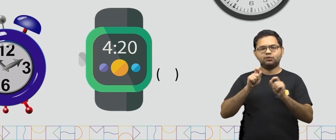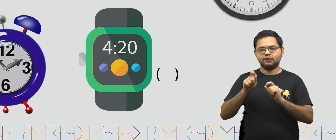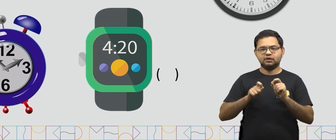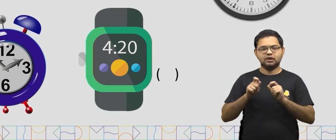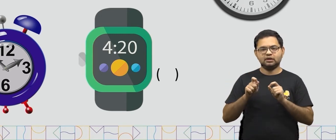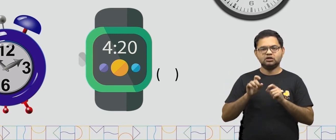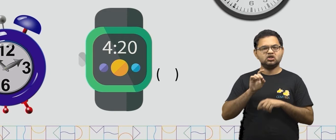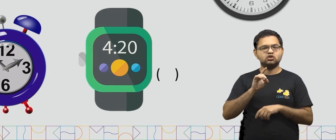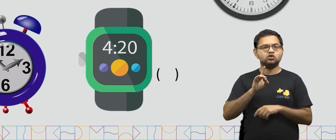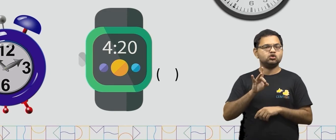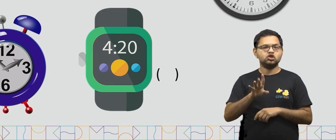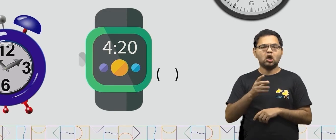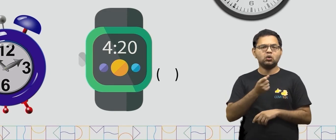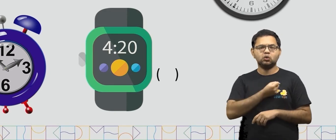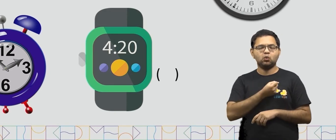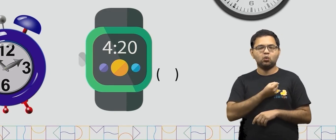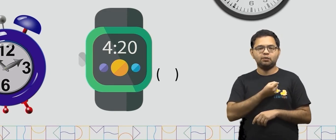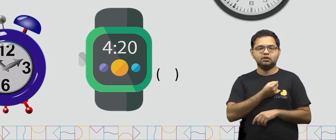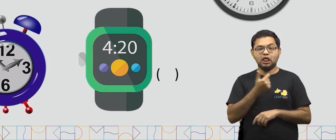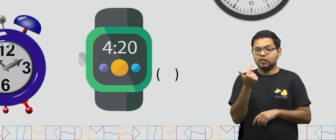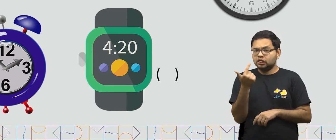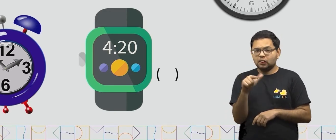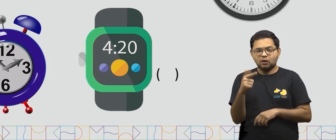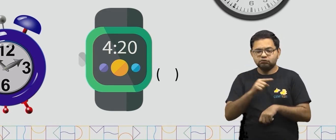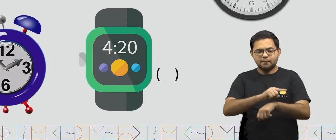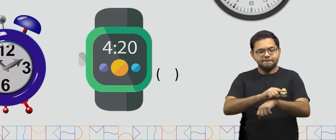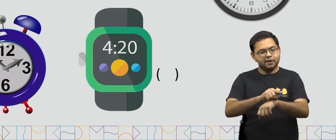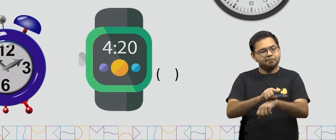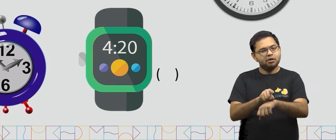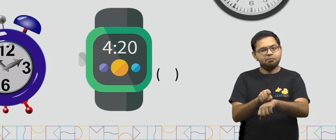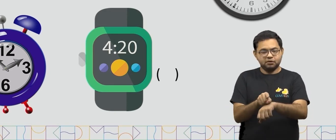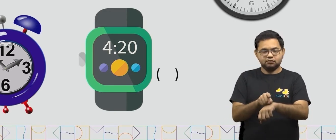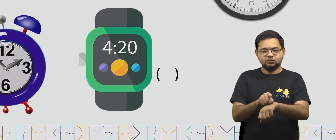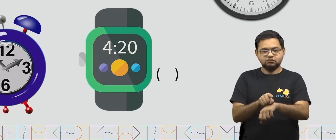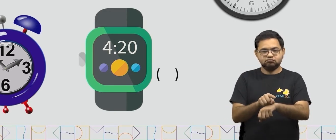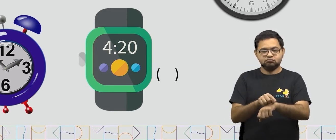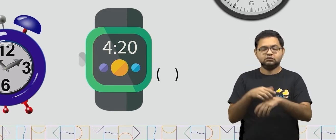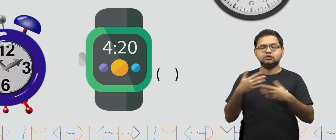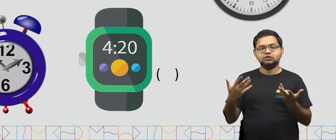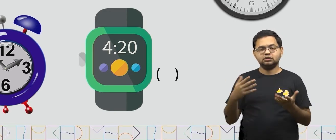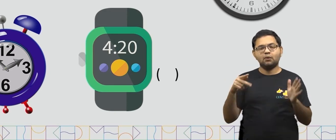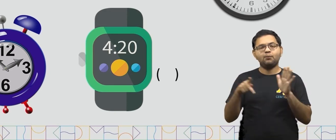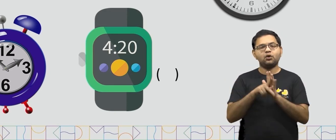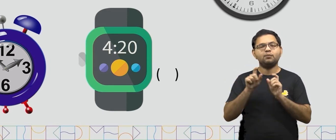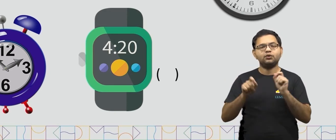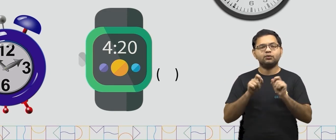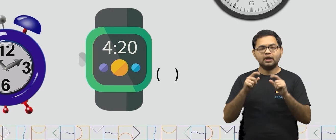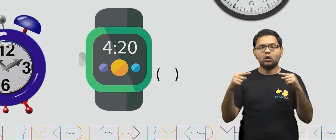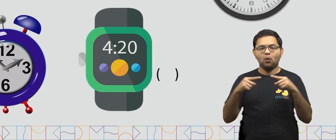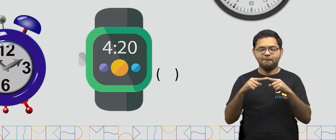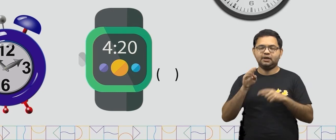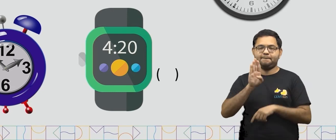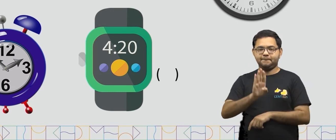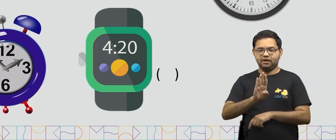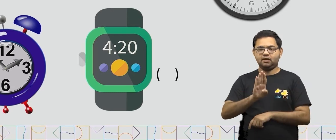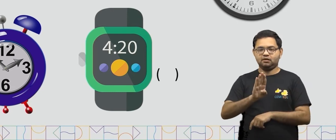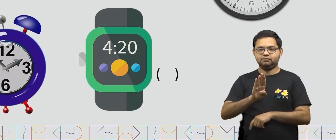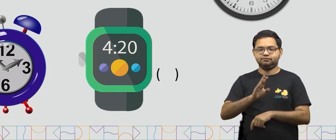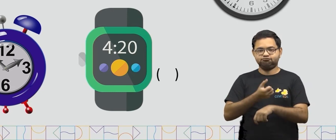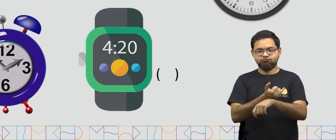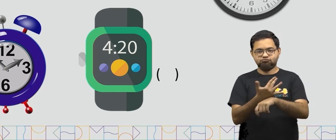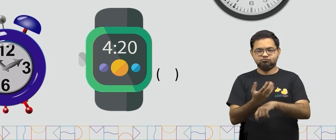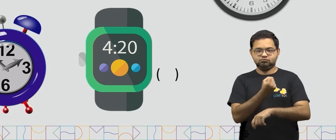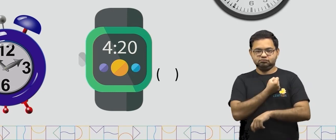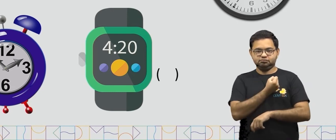só tem números, não tem ponteiros. Então, ele é um relógio digital, letra B.